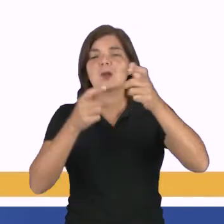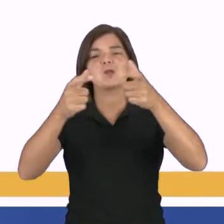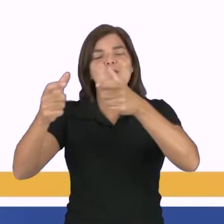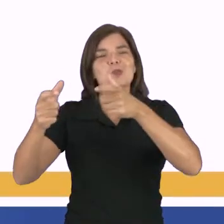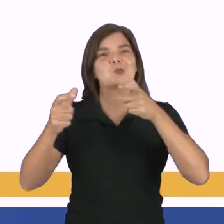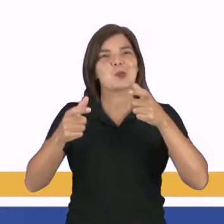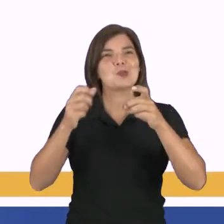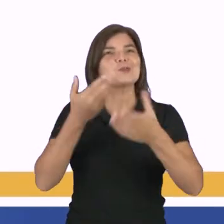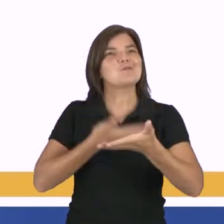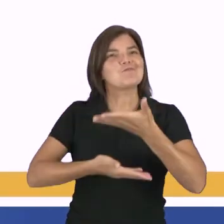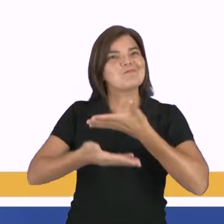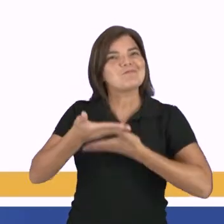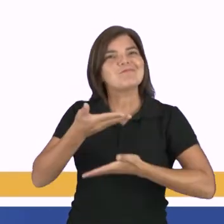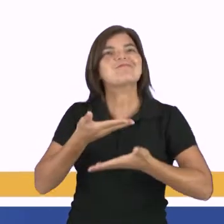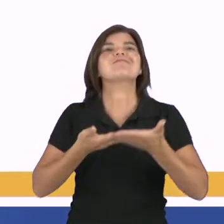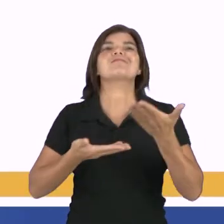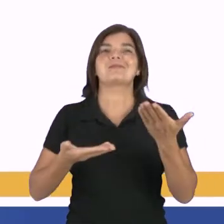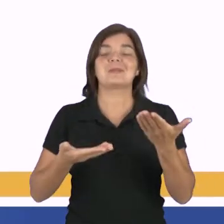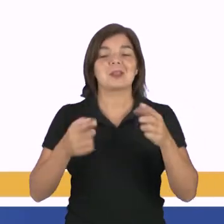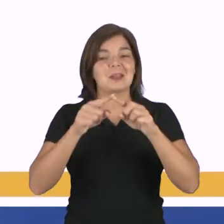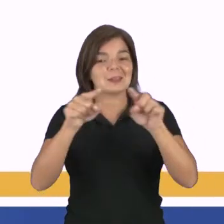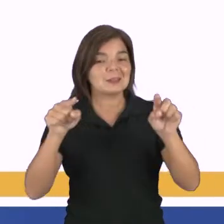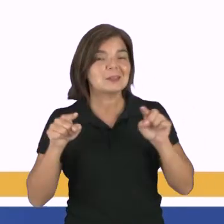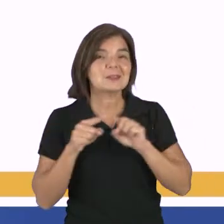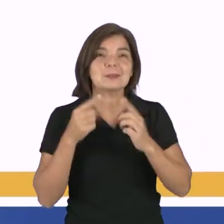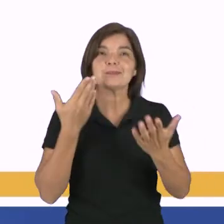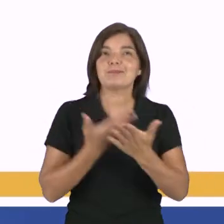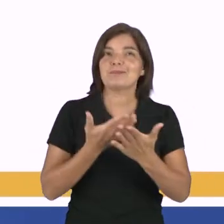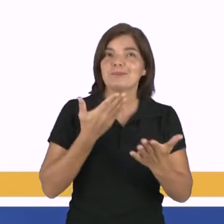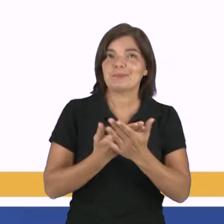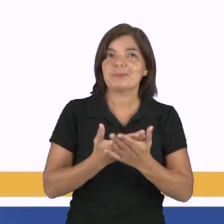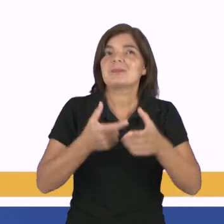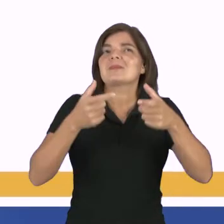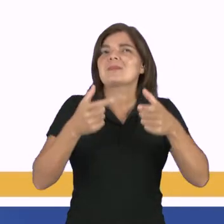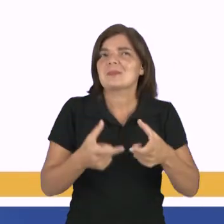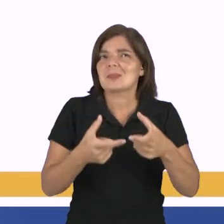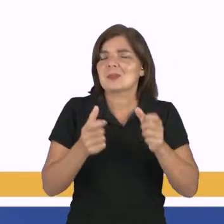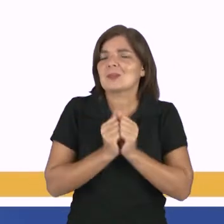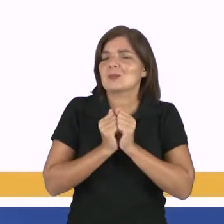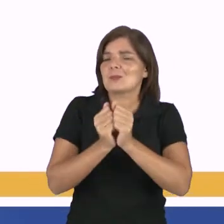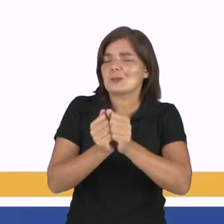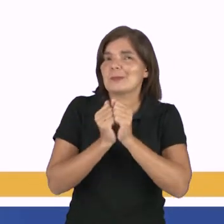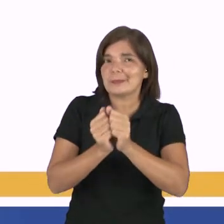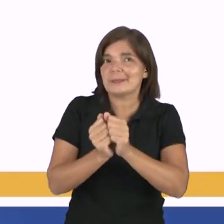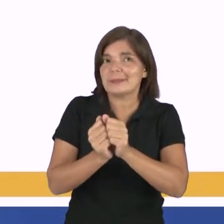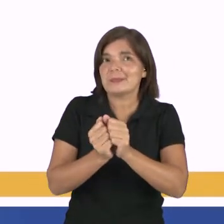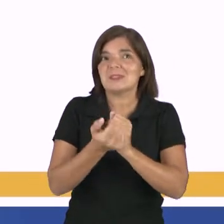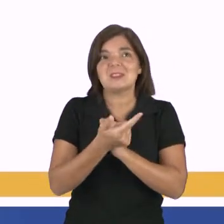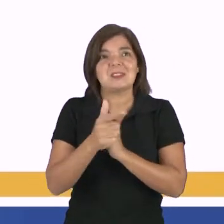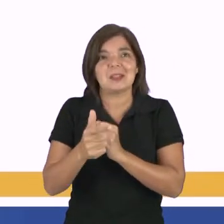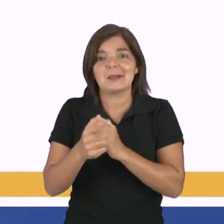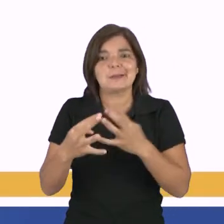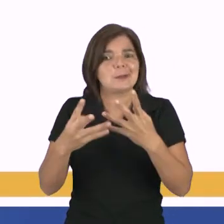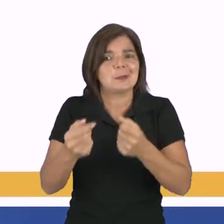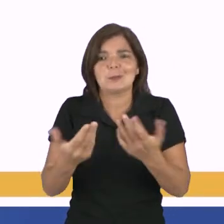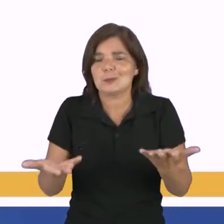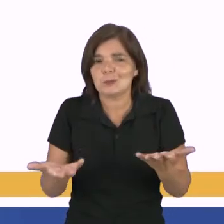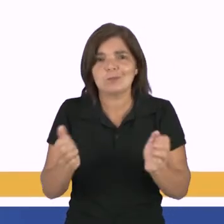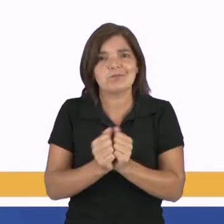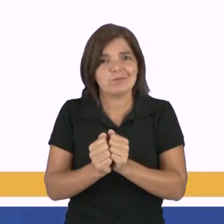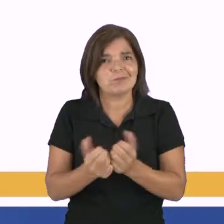espaços socialmente compartilhados, as salas de aula são locais em que se está junto, sem estar